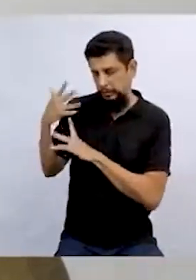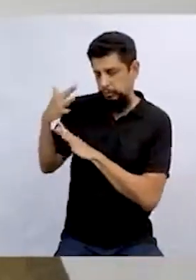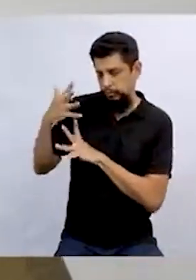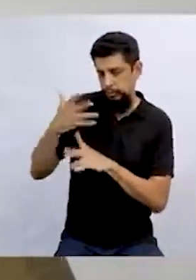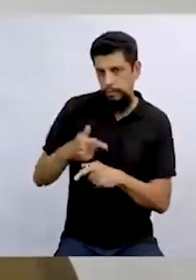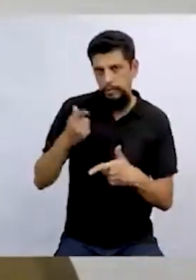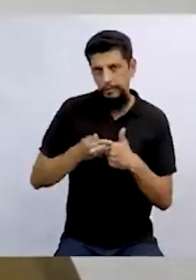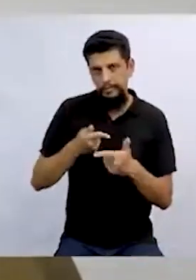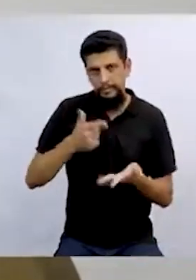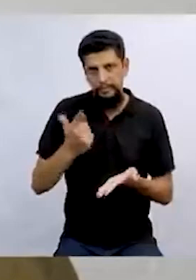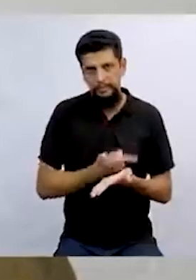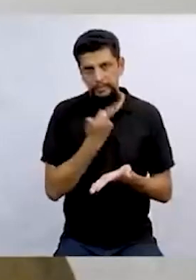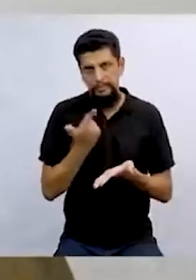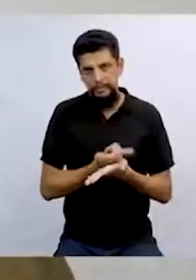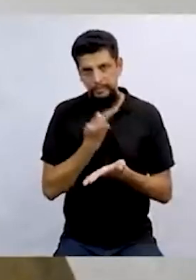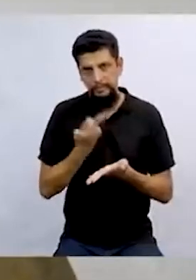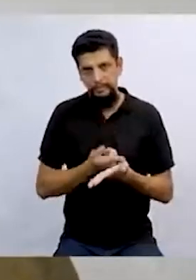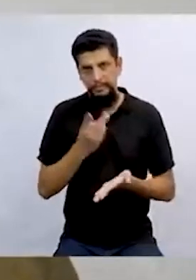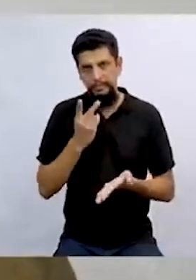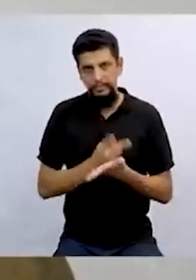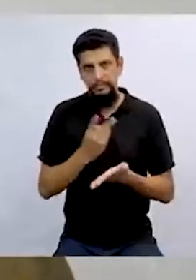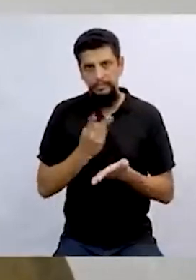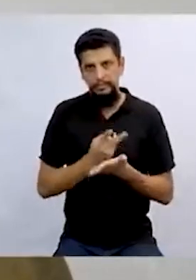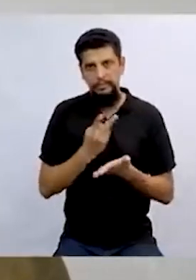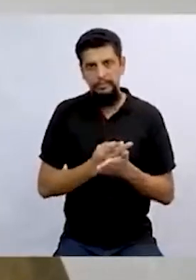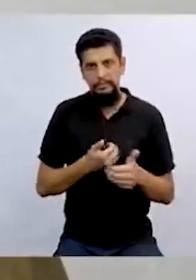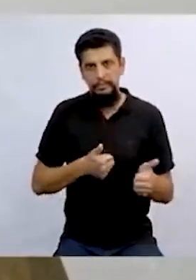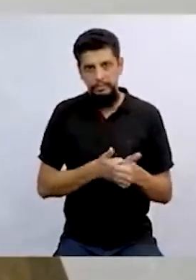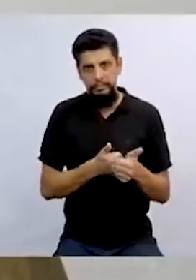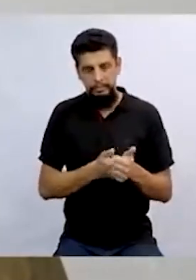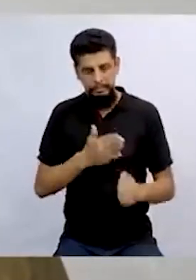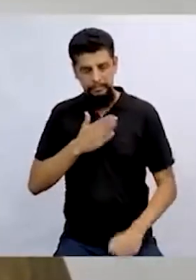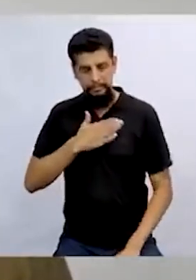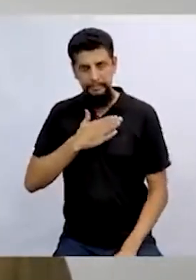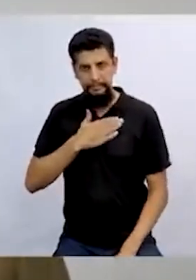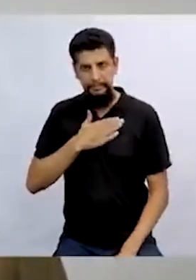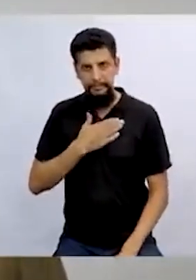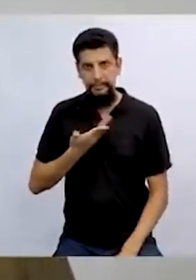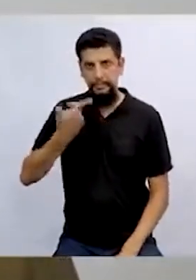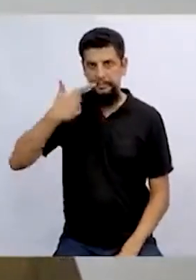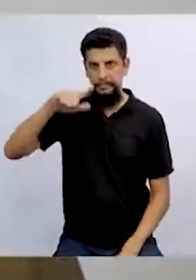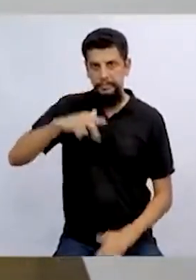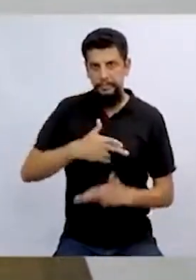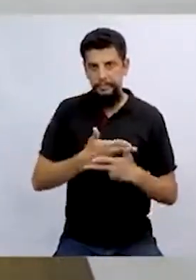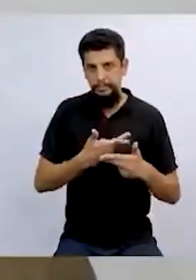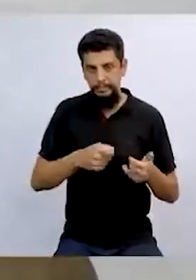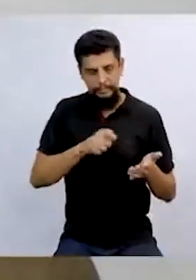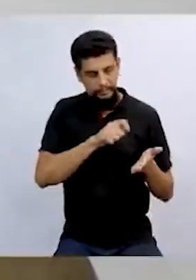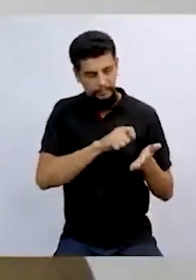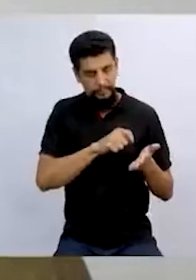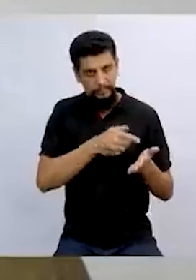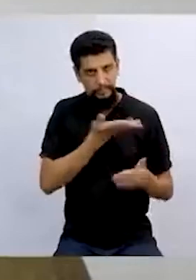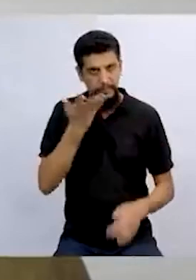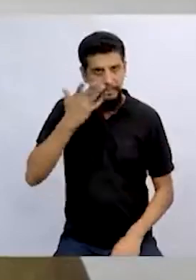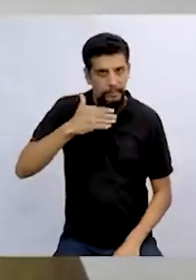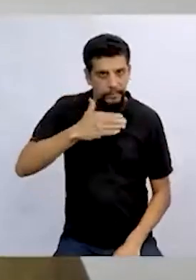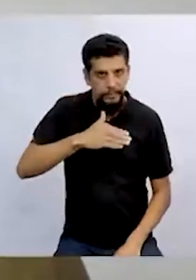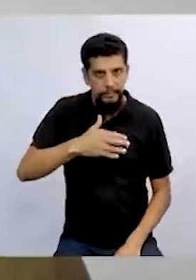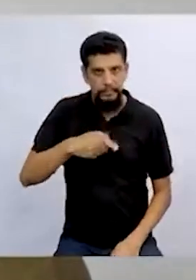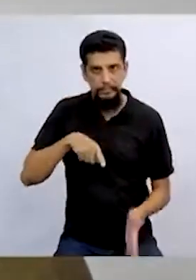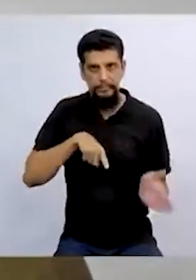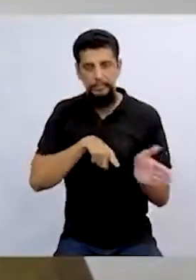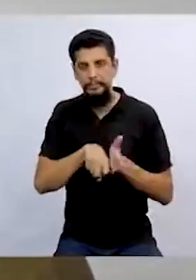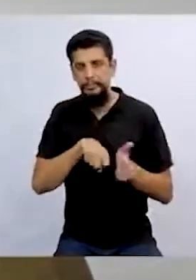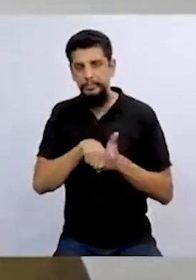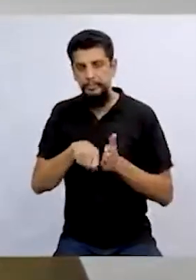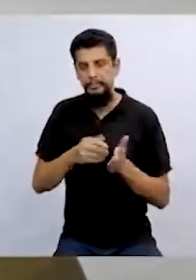Porque os livros tiveram sempre muito próximos de mim. Outras coisas que as crianças perguntam